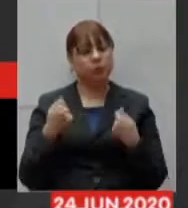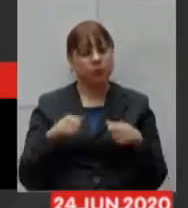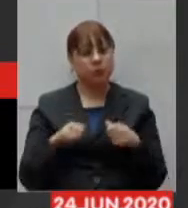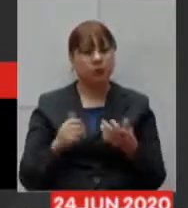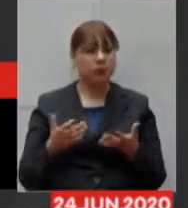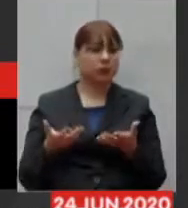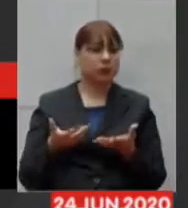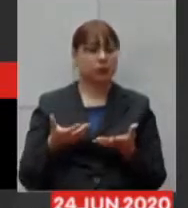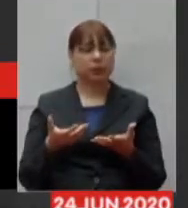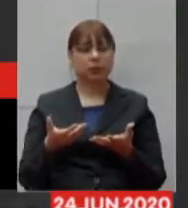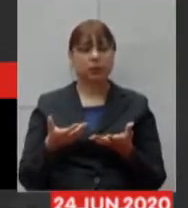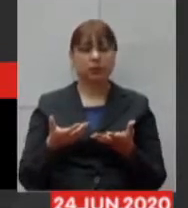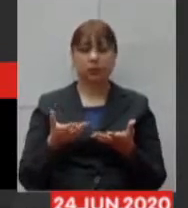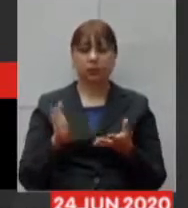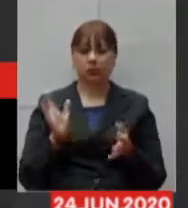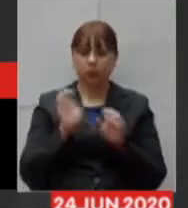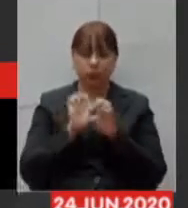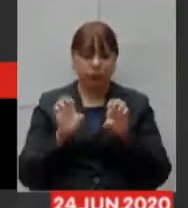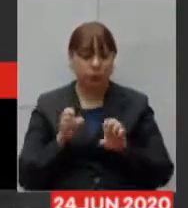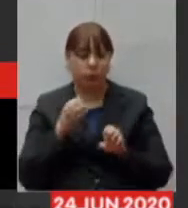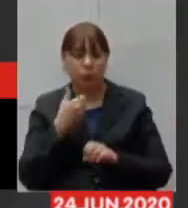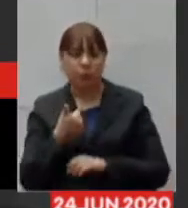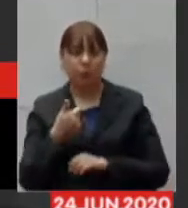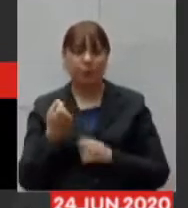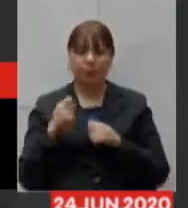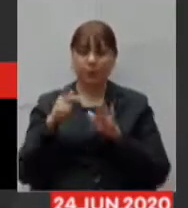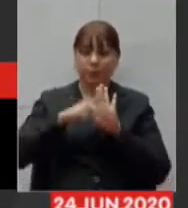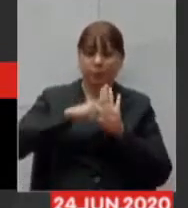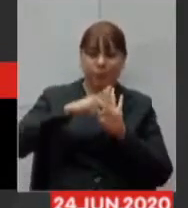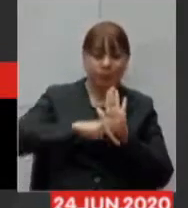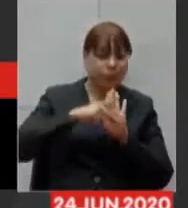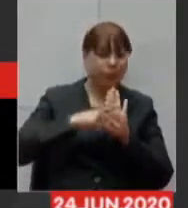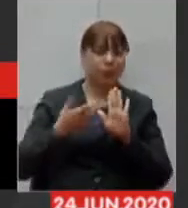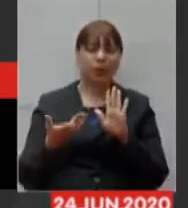muito boa nós temos que buscar um projeto de